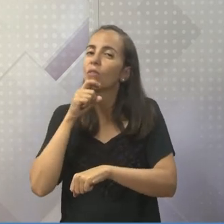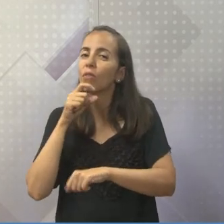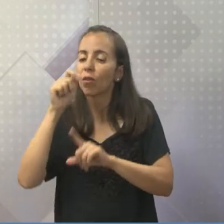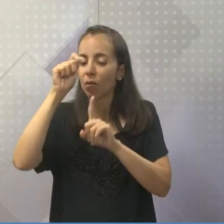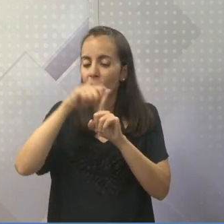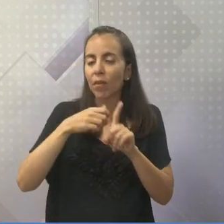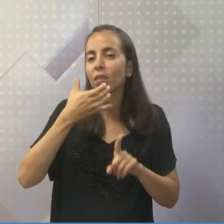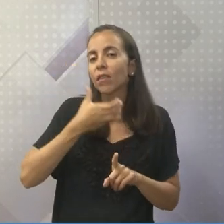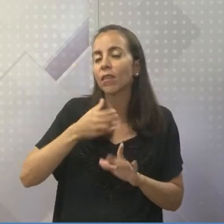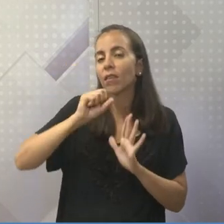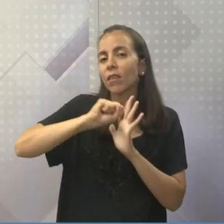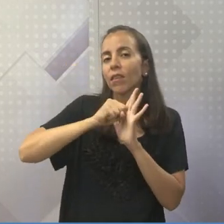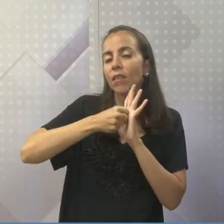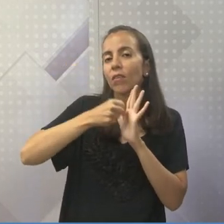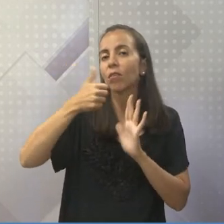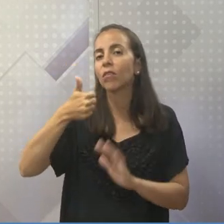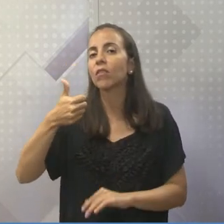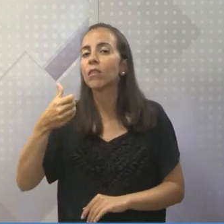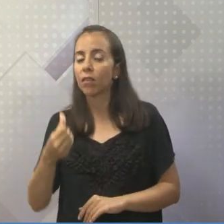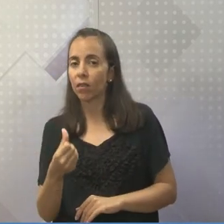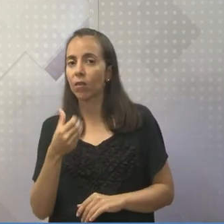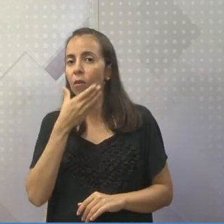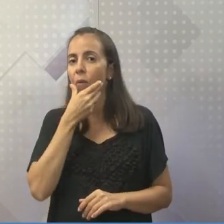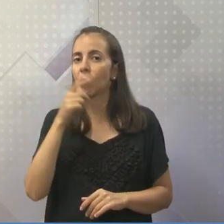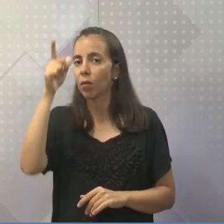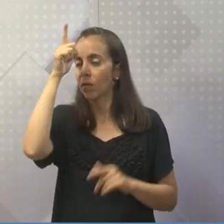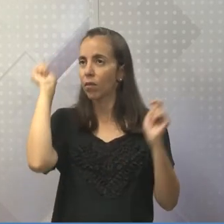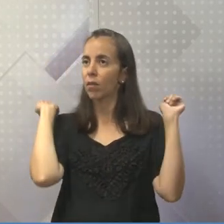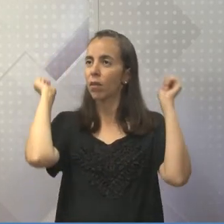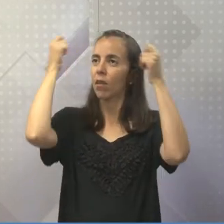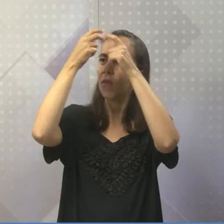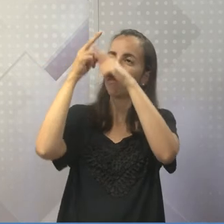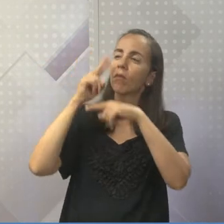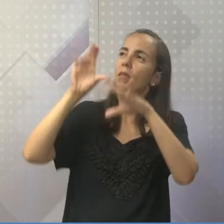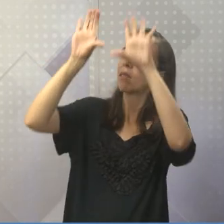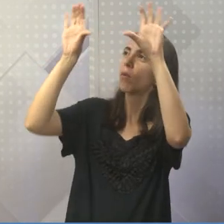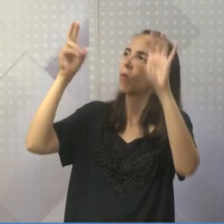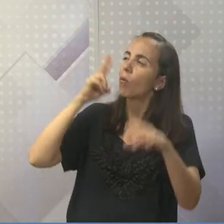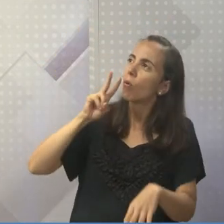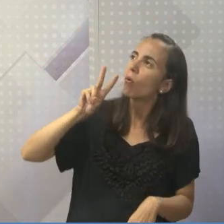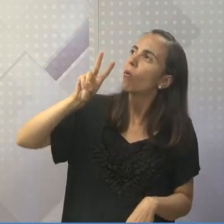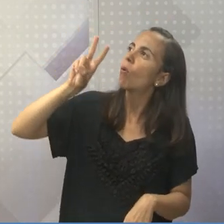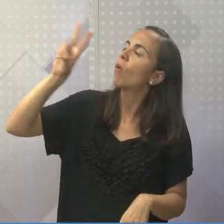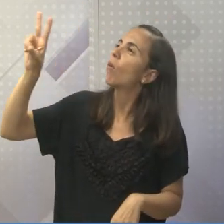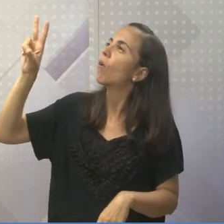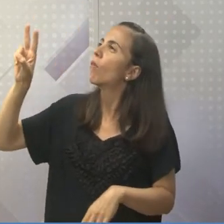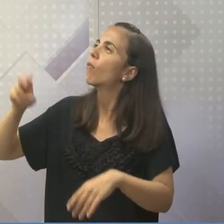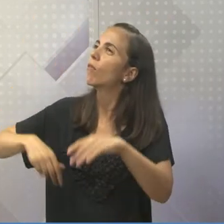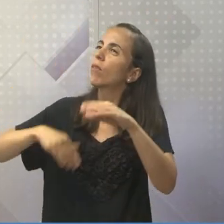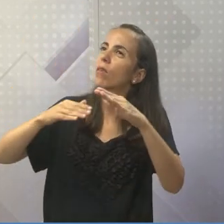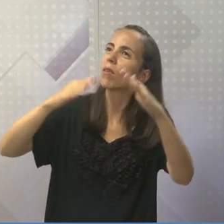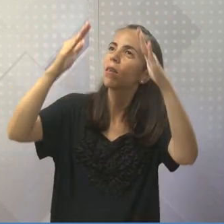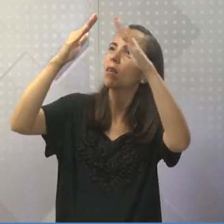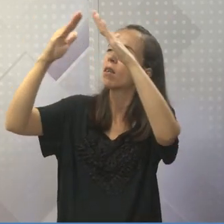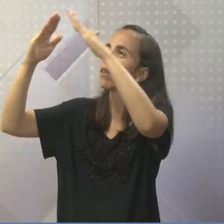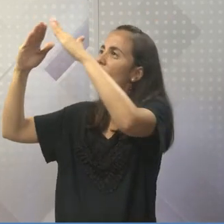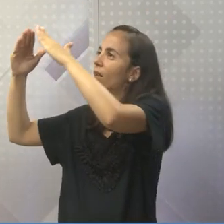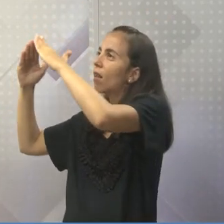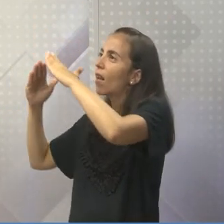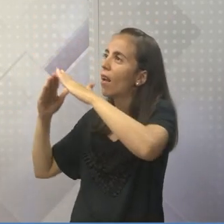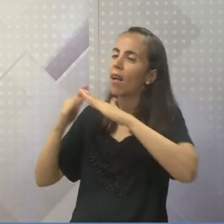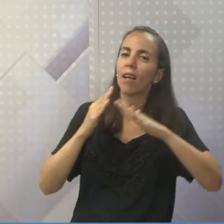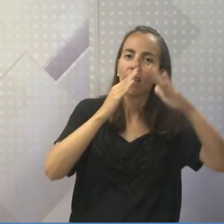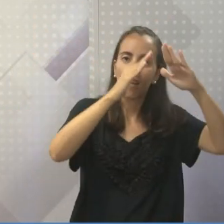século XVI, Lutero teria olhado para o céu através de alguns pinheiros que cercavam a trilha